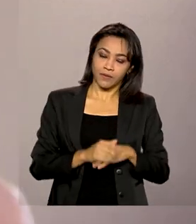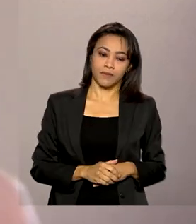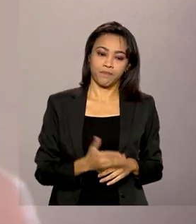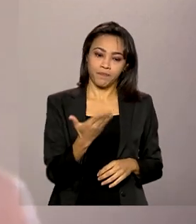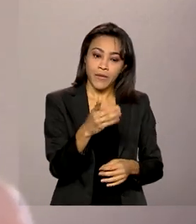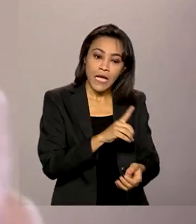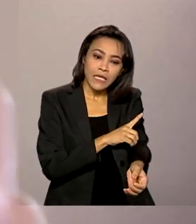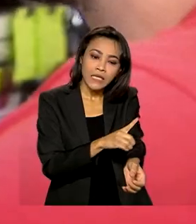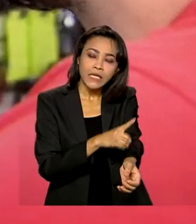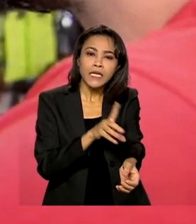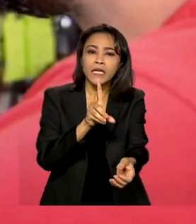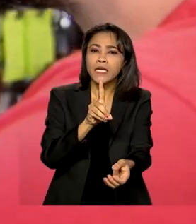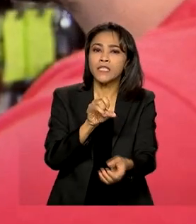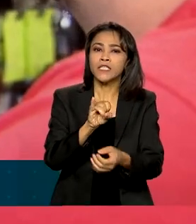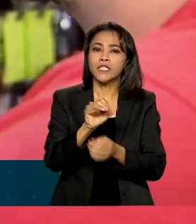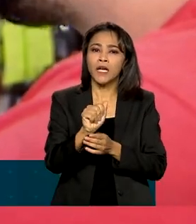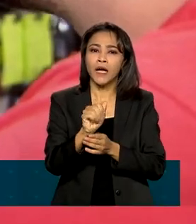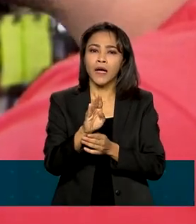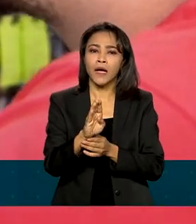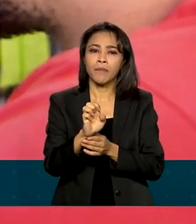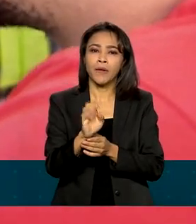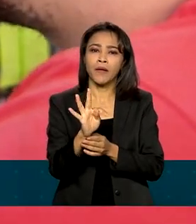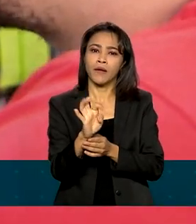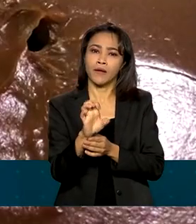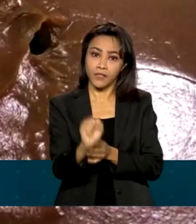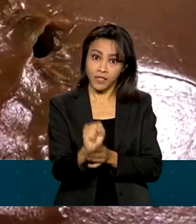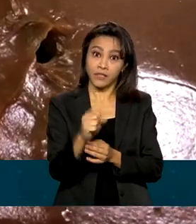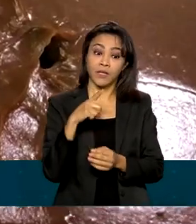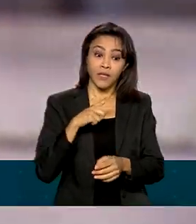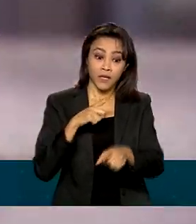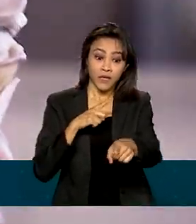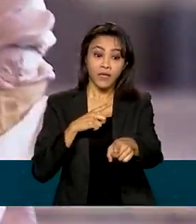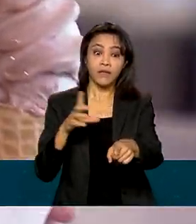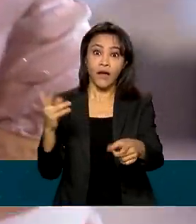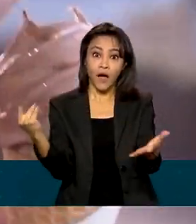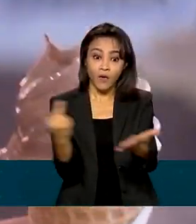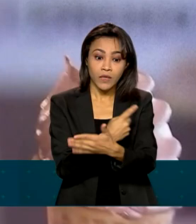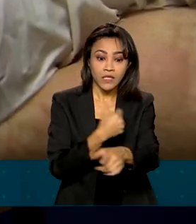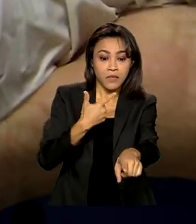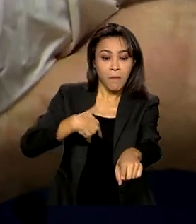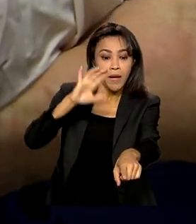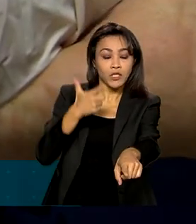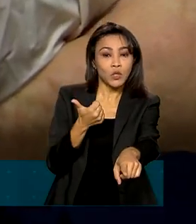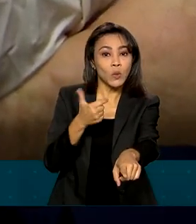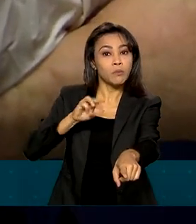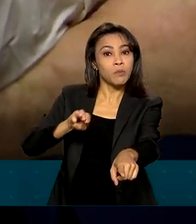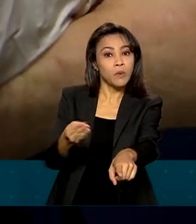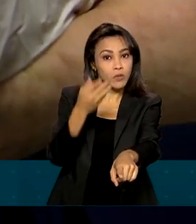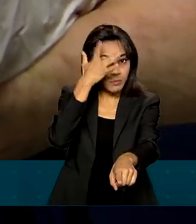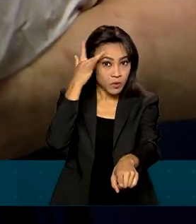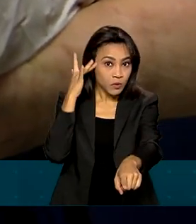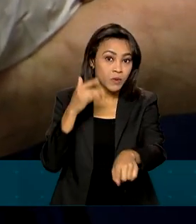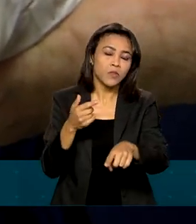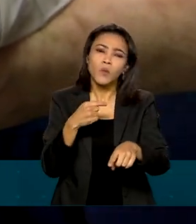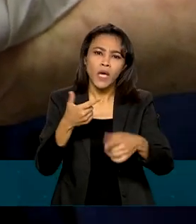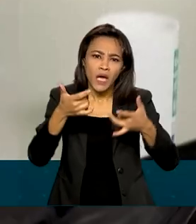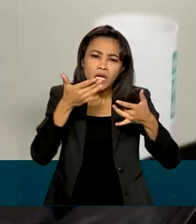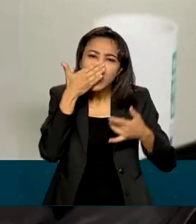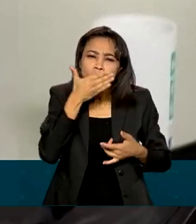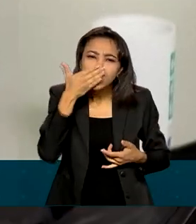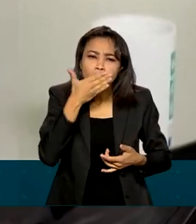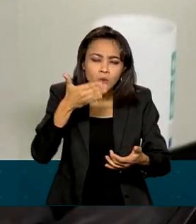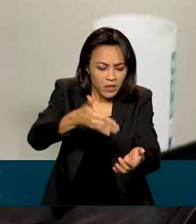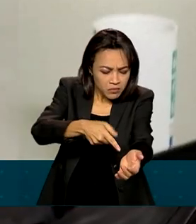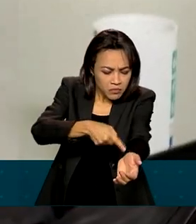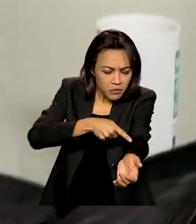diabetes, que atinge mais de 12 milhões de brasileiros, é caracterizado pelo aumento dos níveis de glicose no sangue, e pode